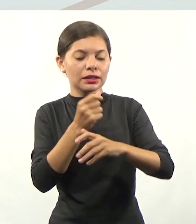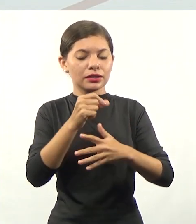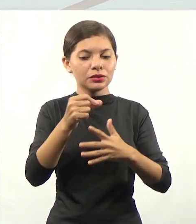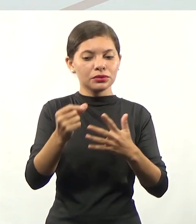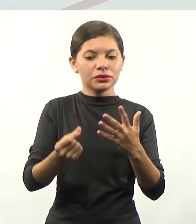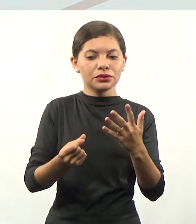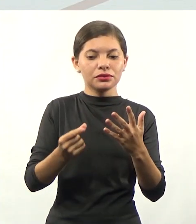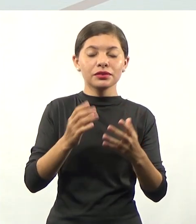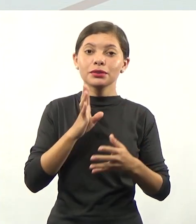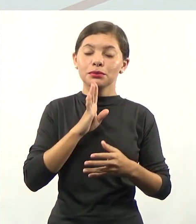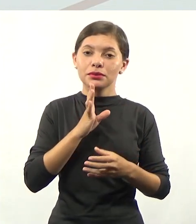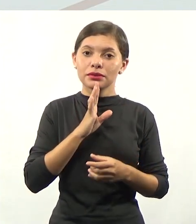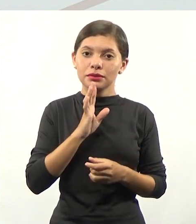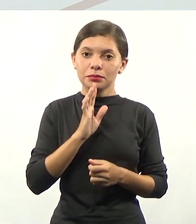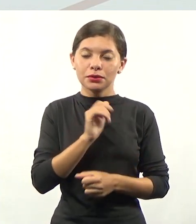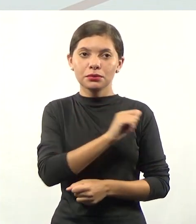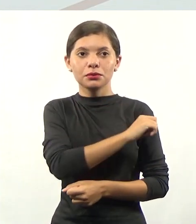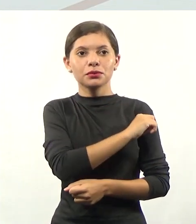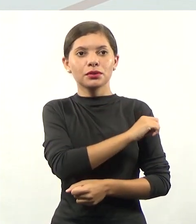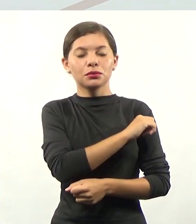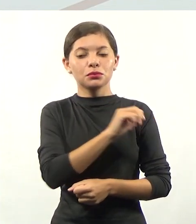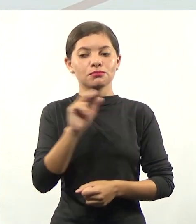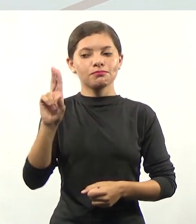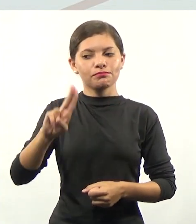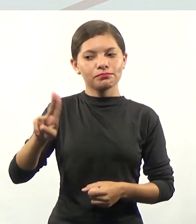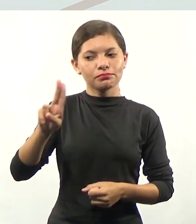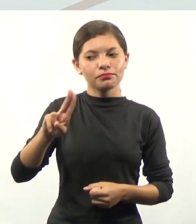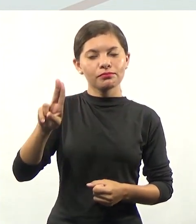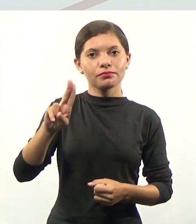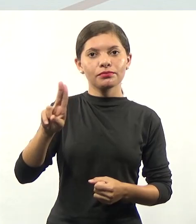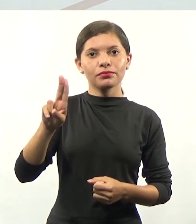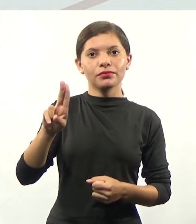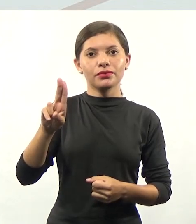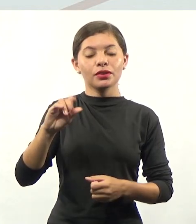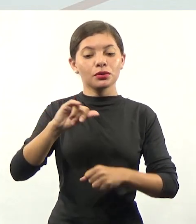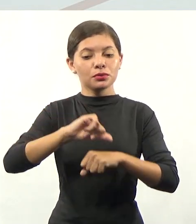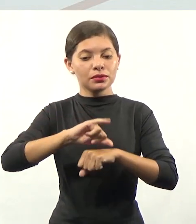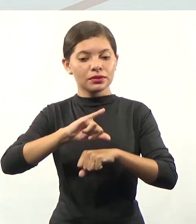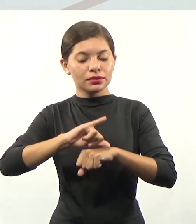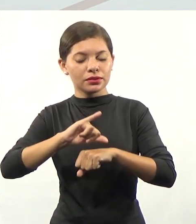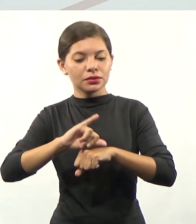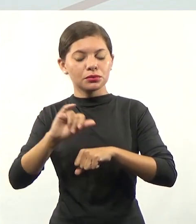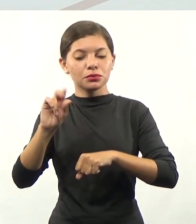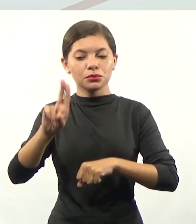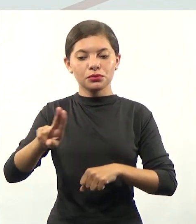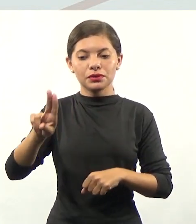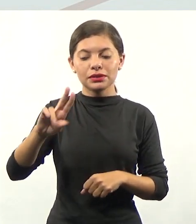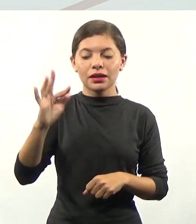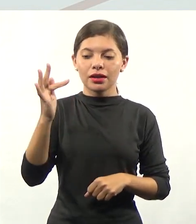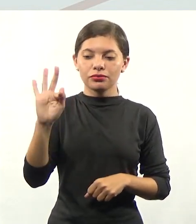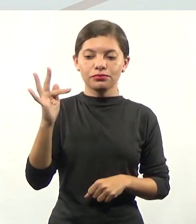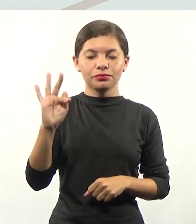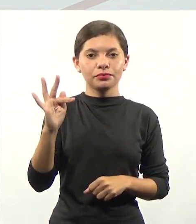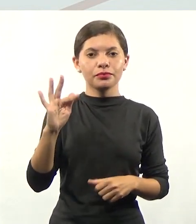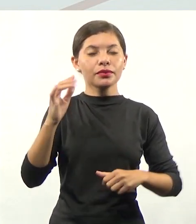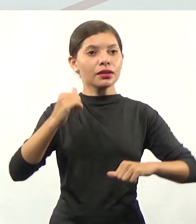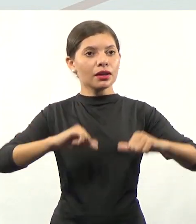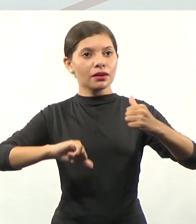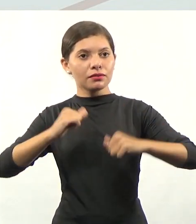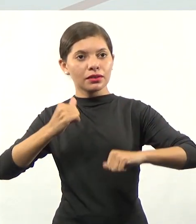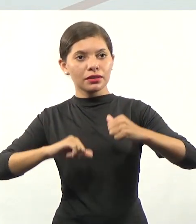estão saindo das universidades, saindo dos centros universitários ou das faculdades, e avalia a